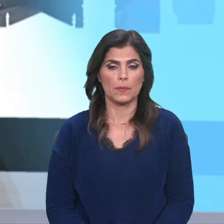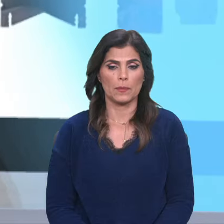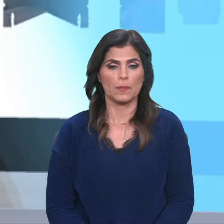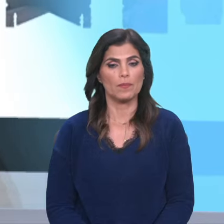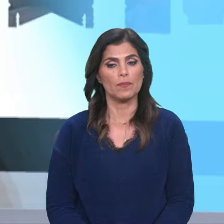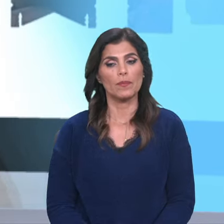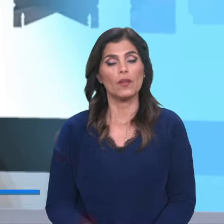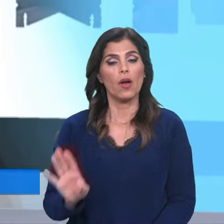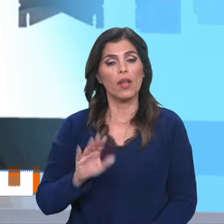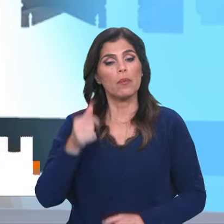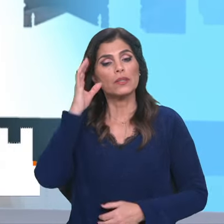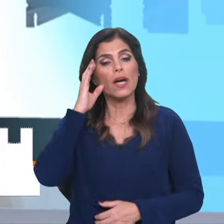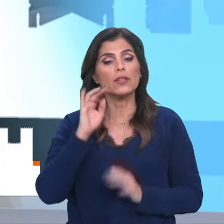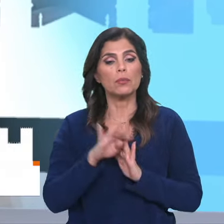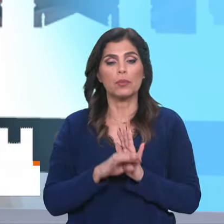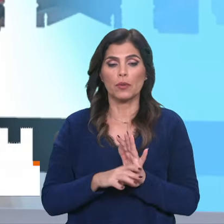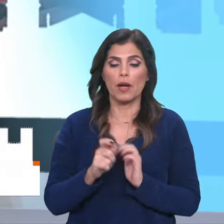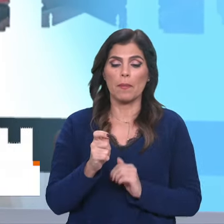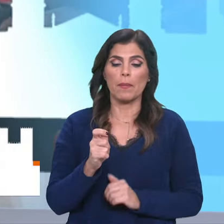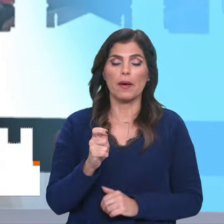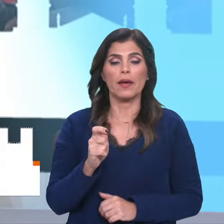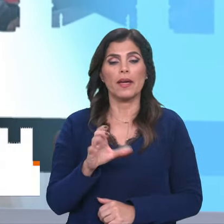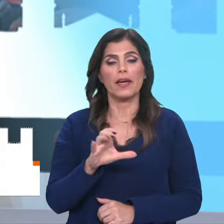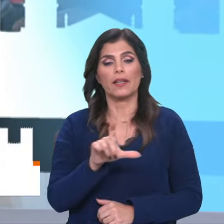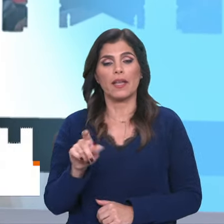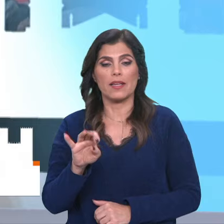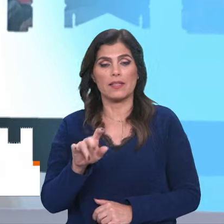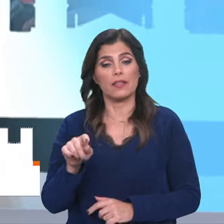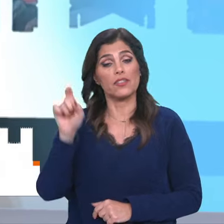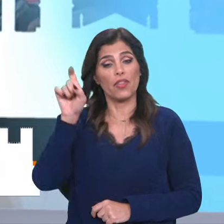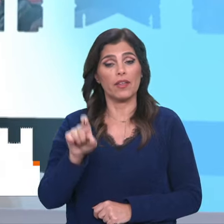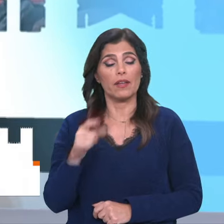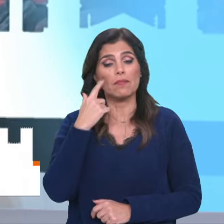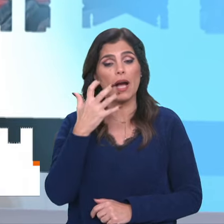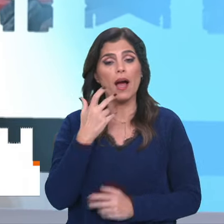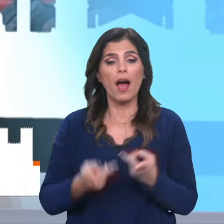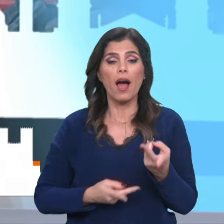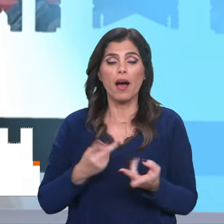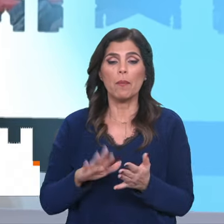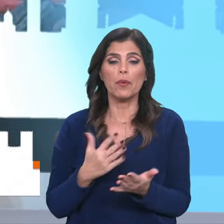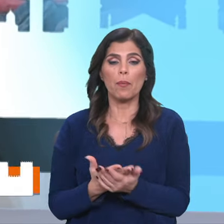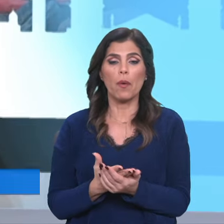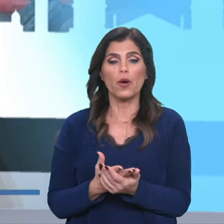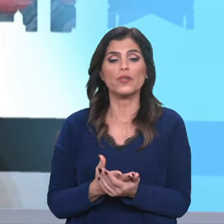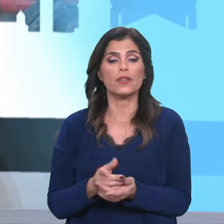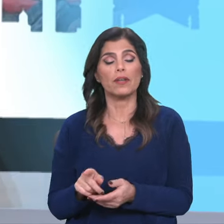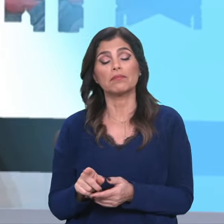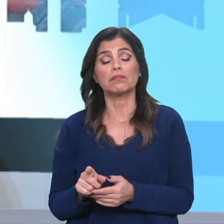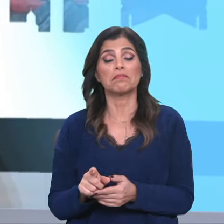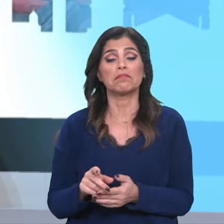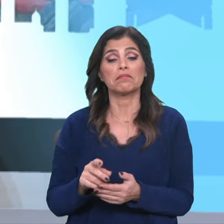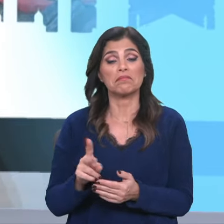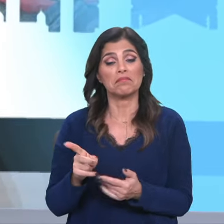Olá, muito boa tarde. É o programa Eclésia neste dia em que destacamos à análise da proposta bíblica da liturgia